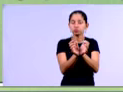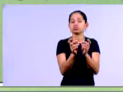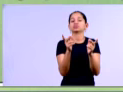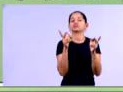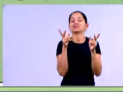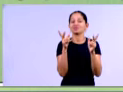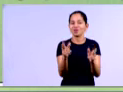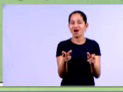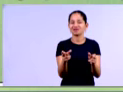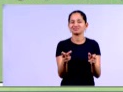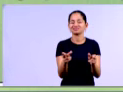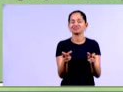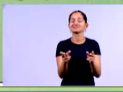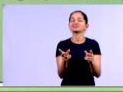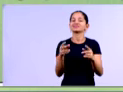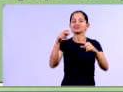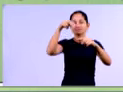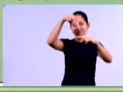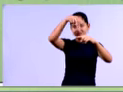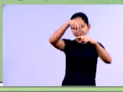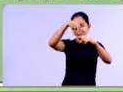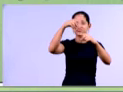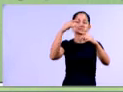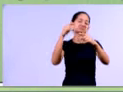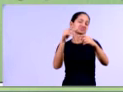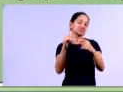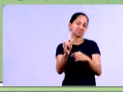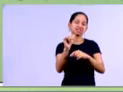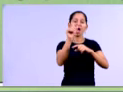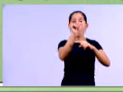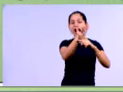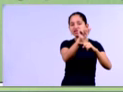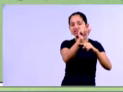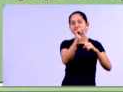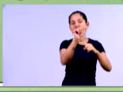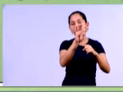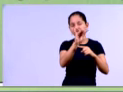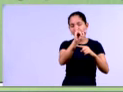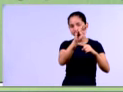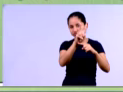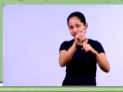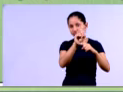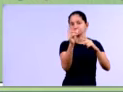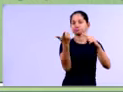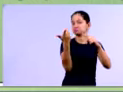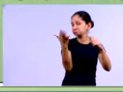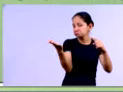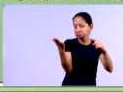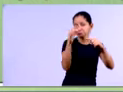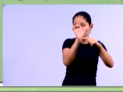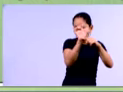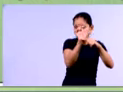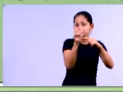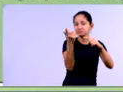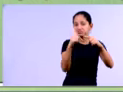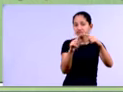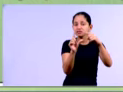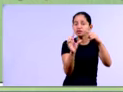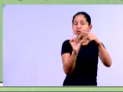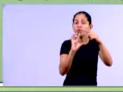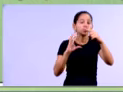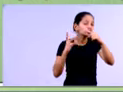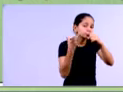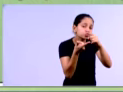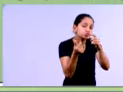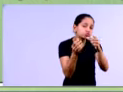seu grupo, ok? Se é um grupo, se é o ativo, se é o passivo, se é a receita líquida. Trata-se de um percentual que